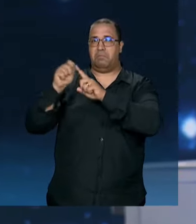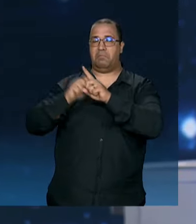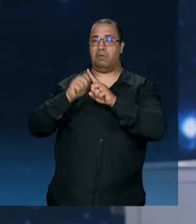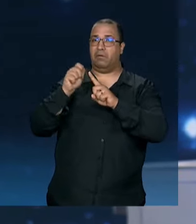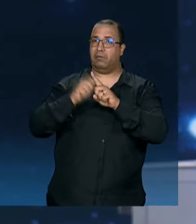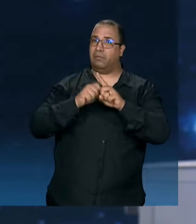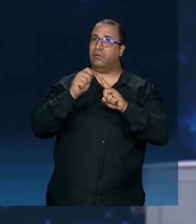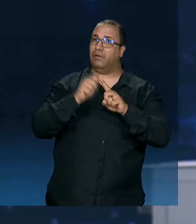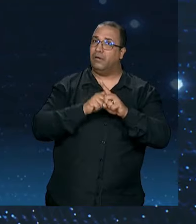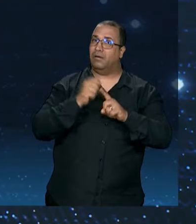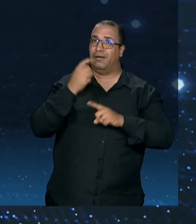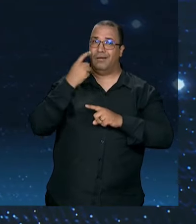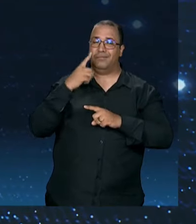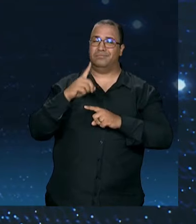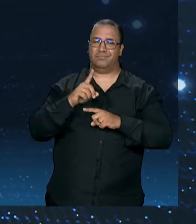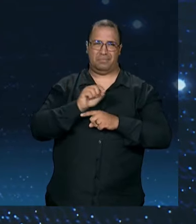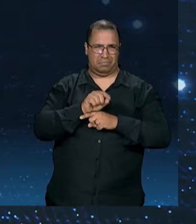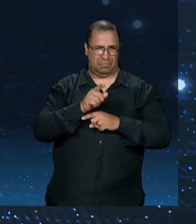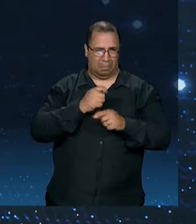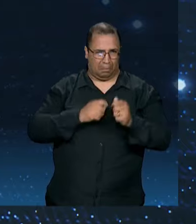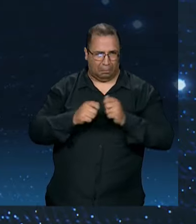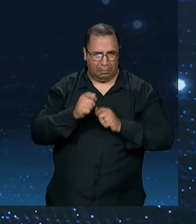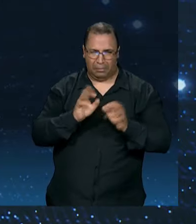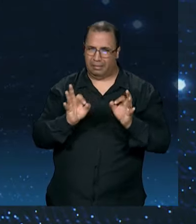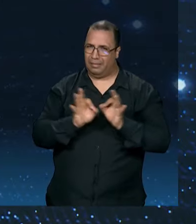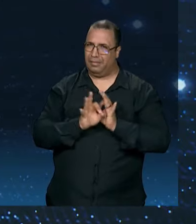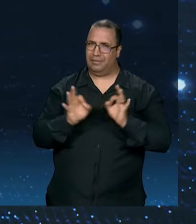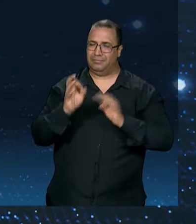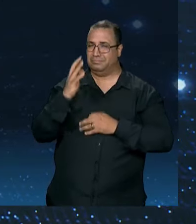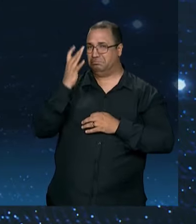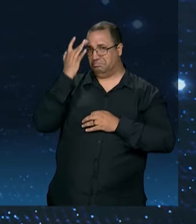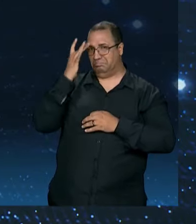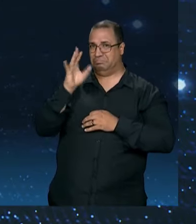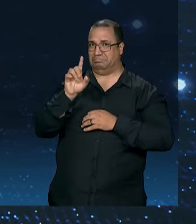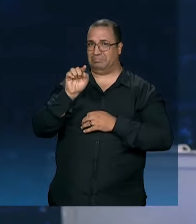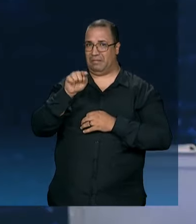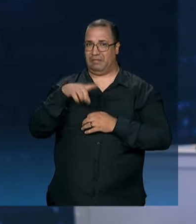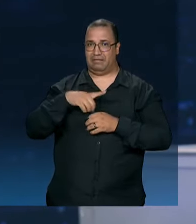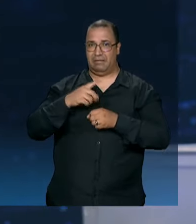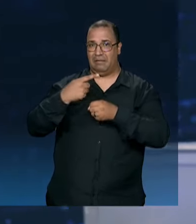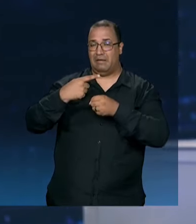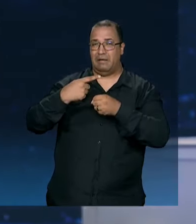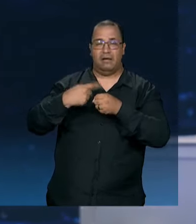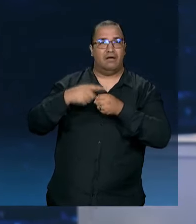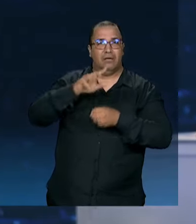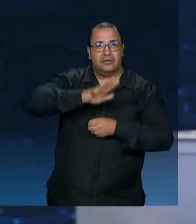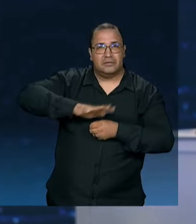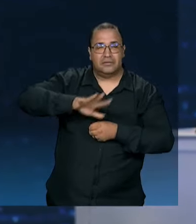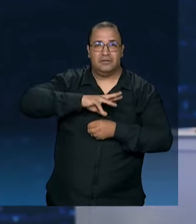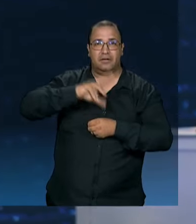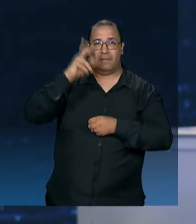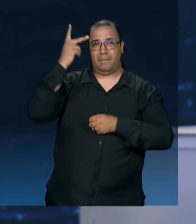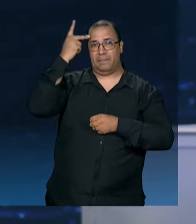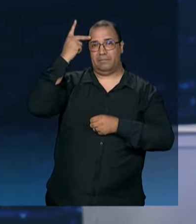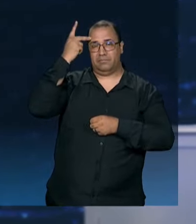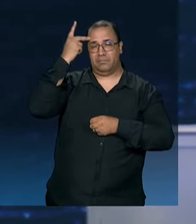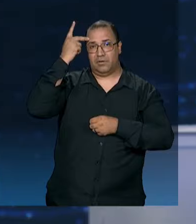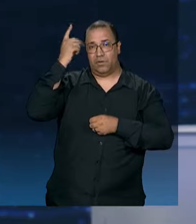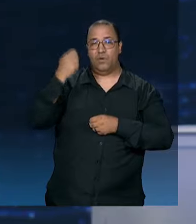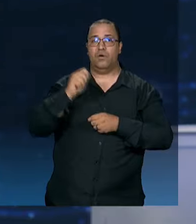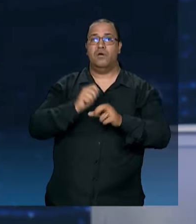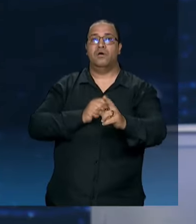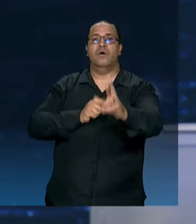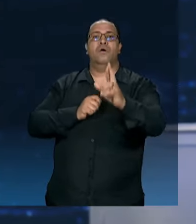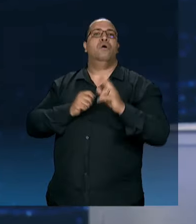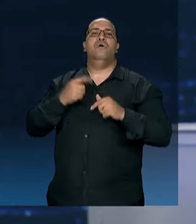Imagina quem nunca fez gestão de nada, vai conseguir fazer gestão de uma cidade desse tamanho. Então, o que a gente precisa é da resposta